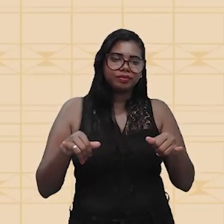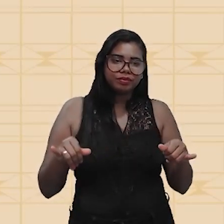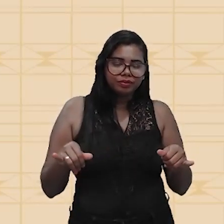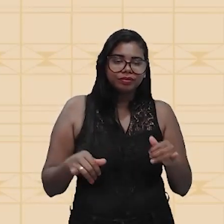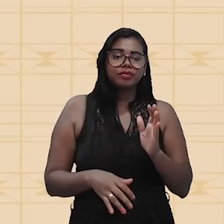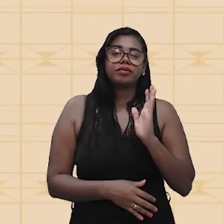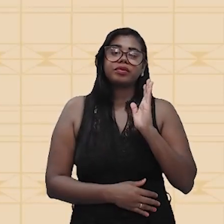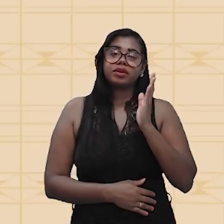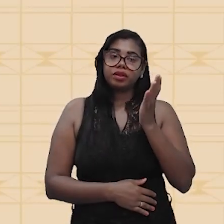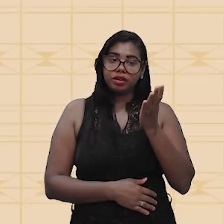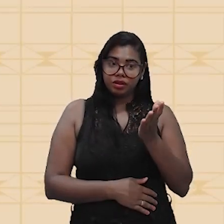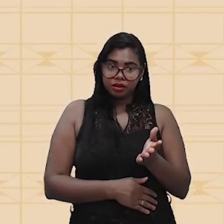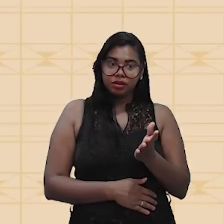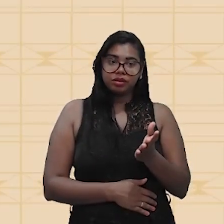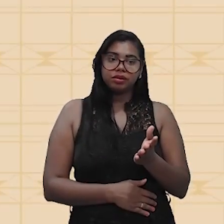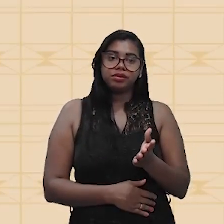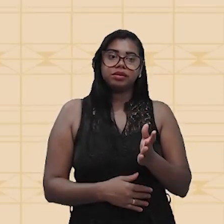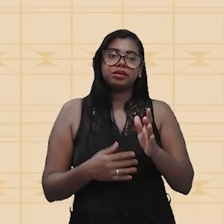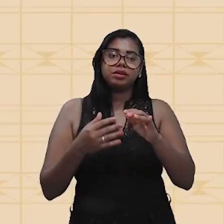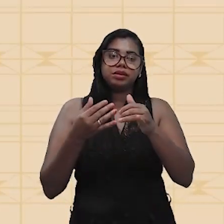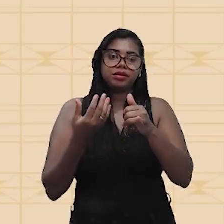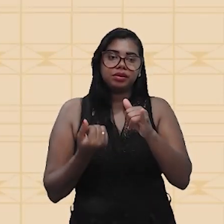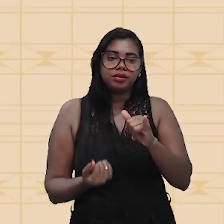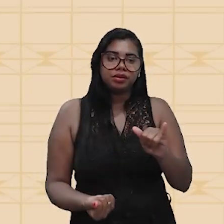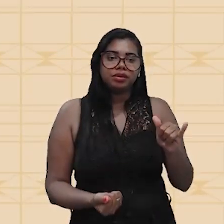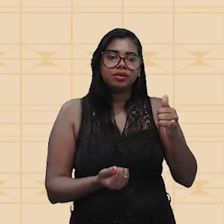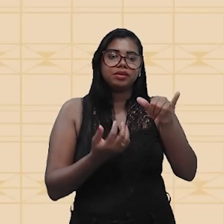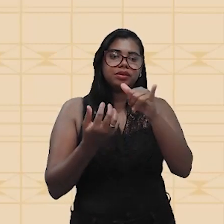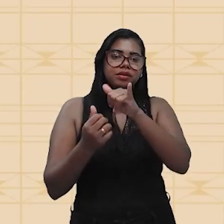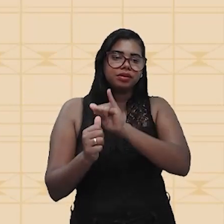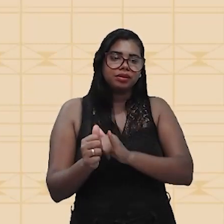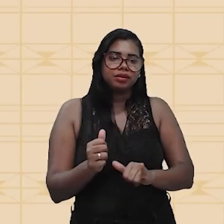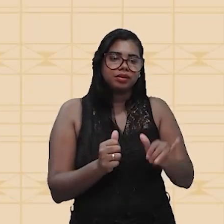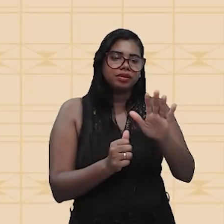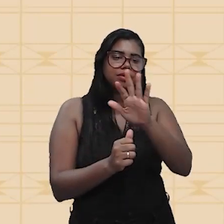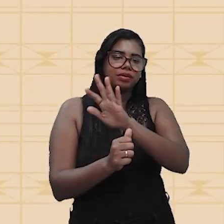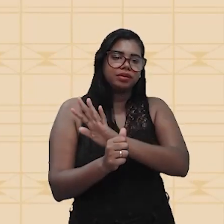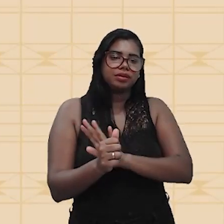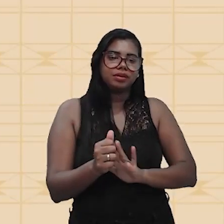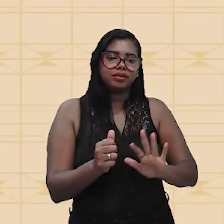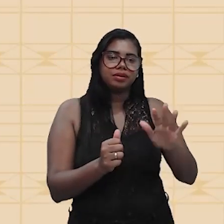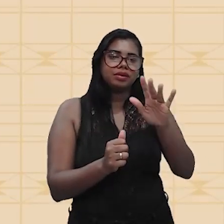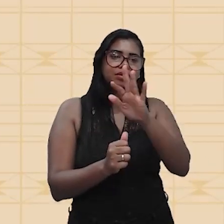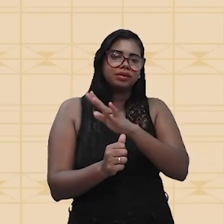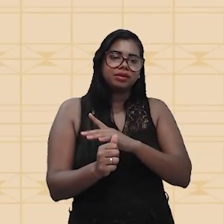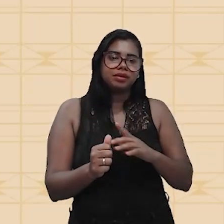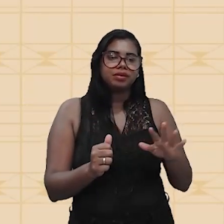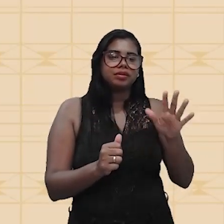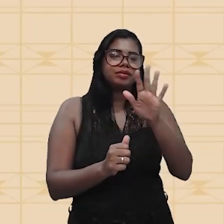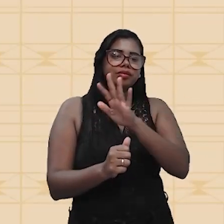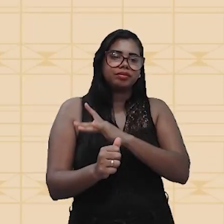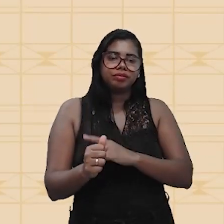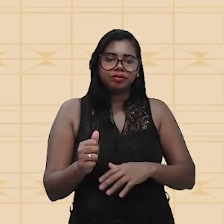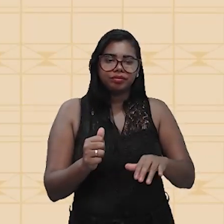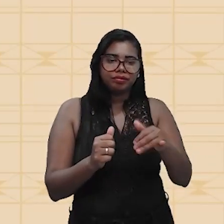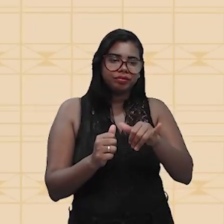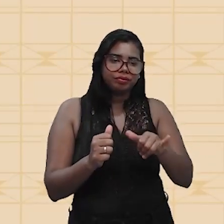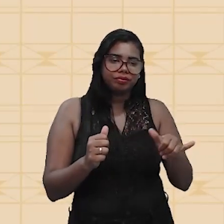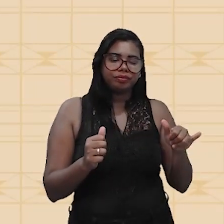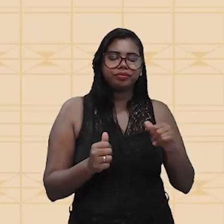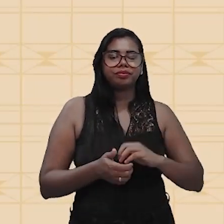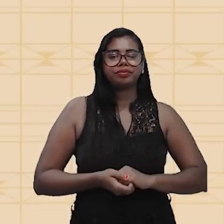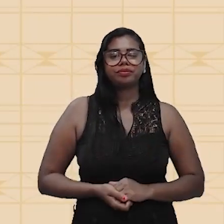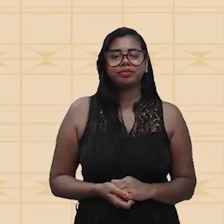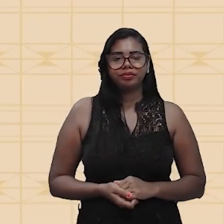a carga é aquela que vai ser utilizada para que a gente tenha a geração de um trabalho elétrico. Ou seja,